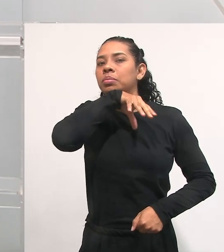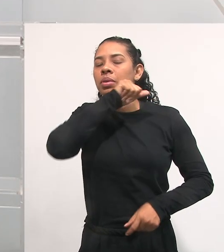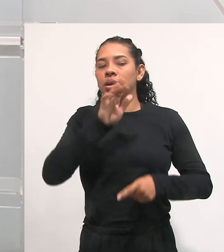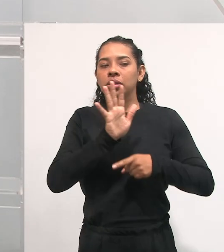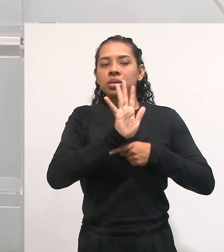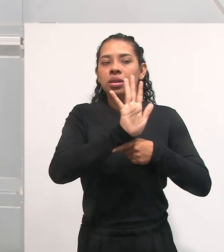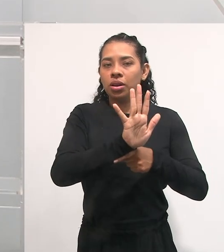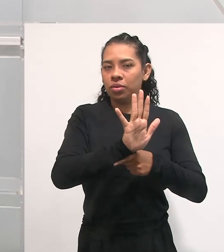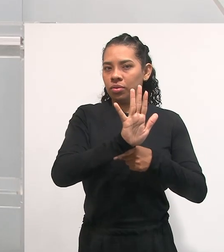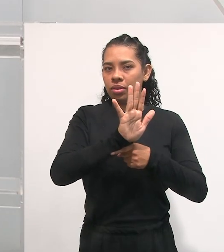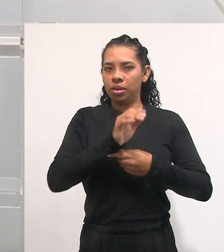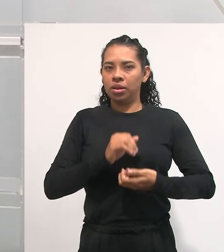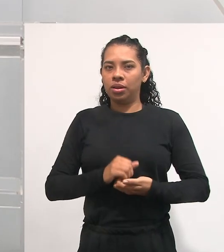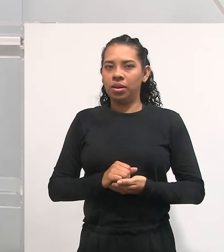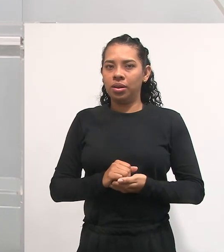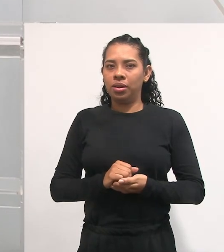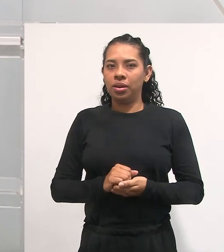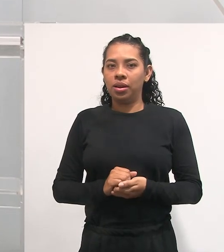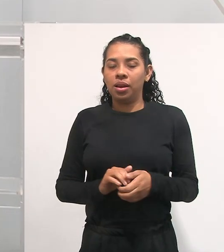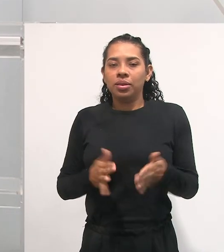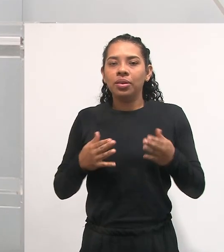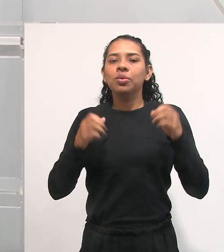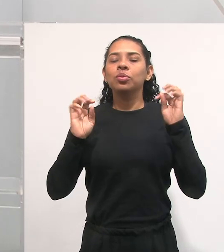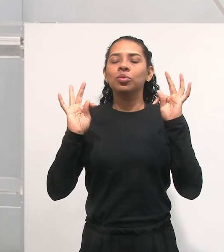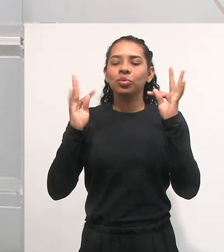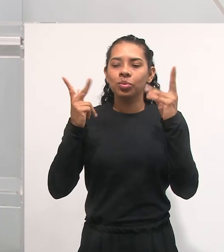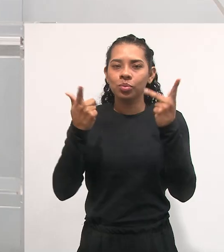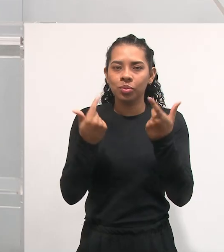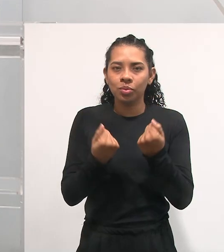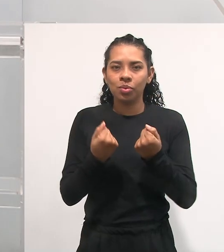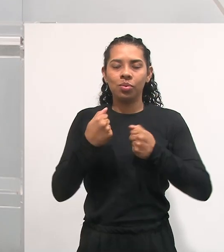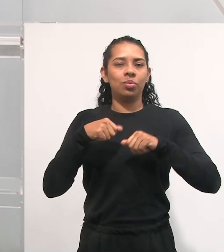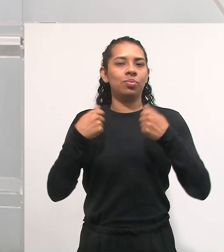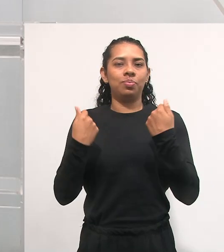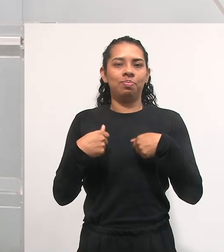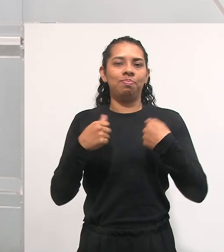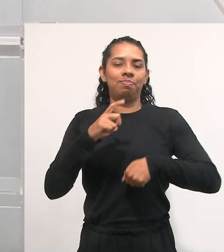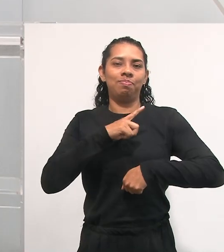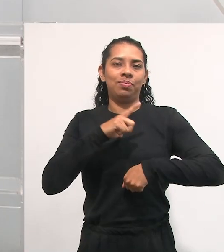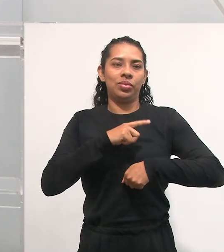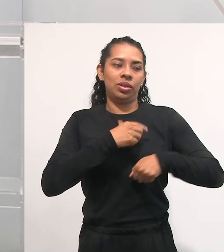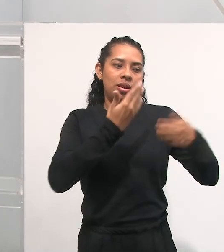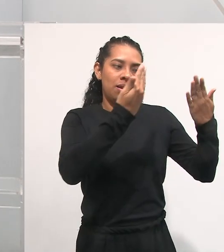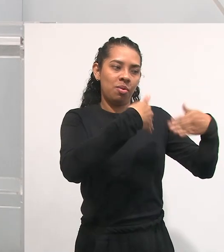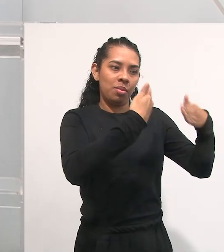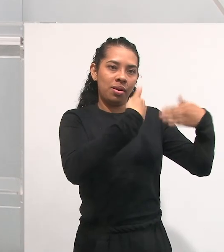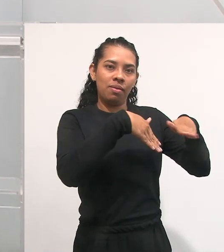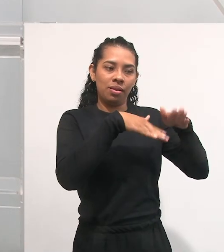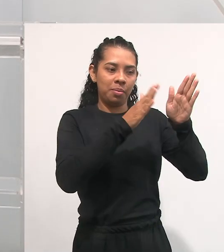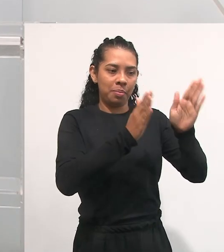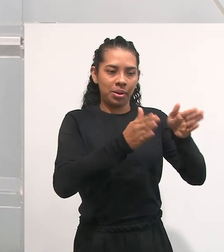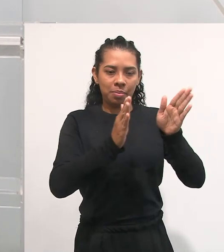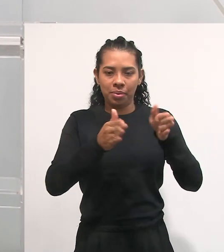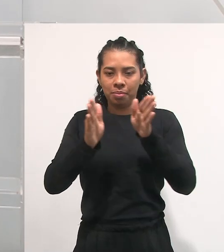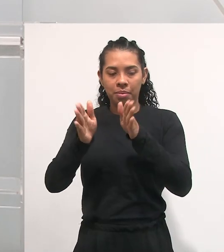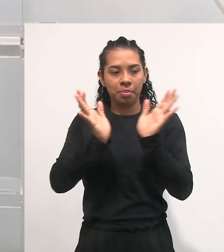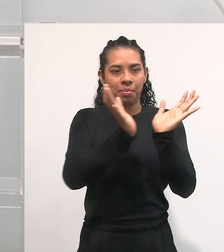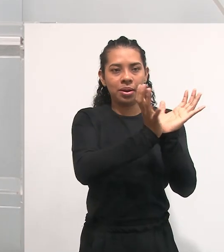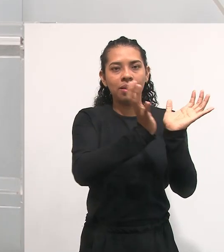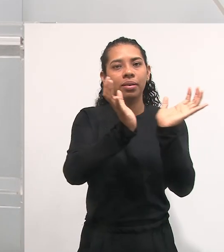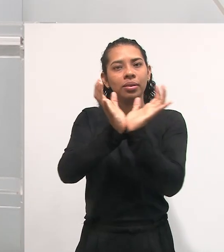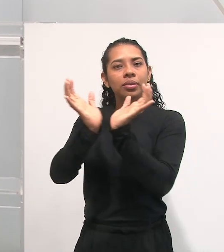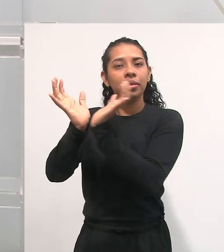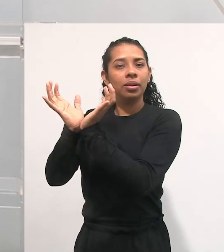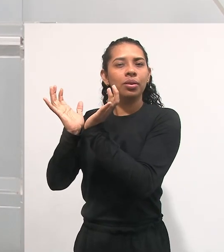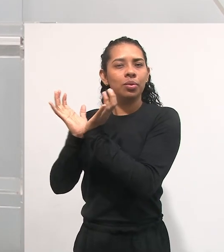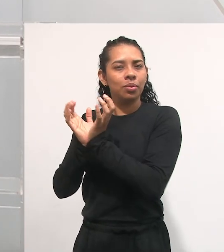Então, essas são estratégias de regulação da aprendizagem. O que cada pessoa, cada